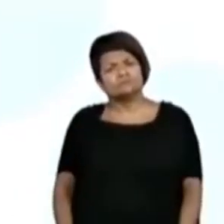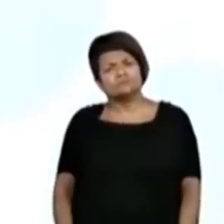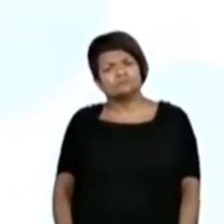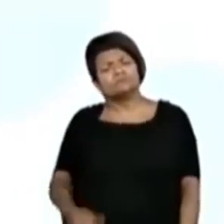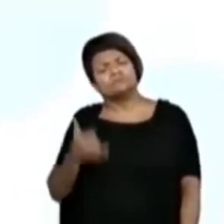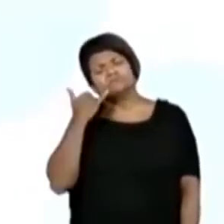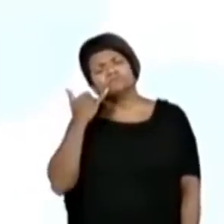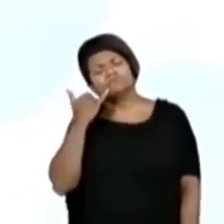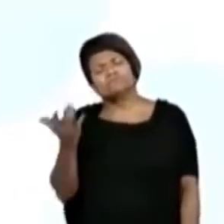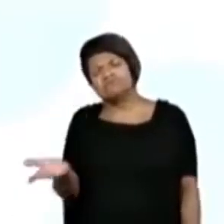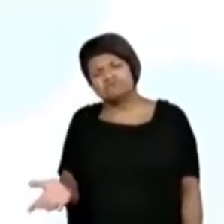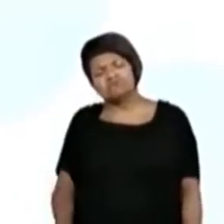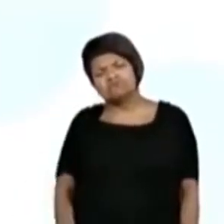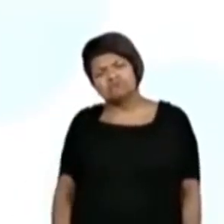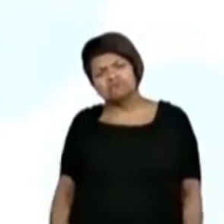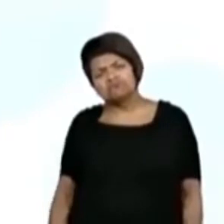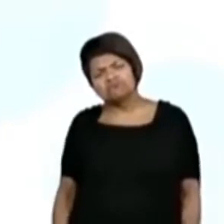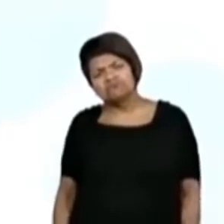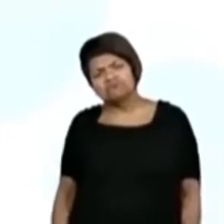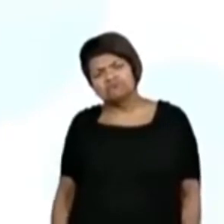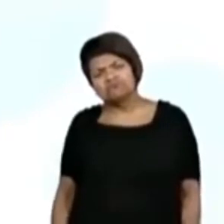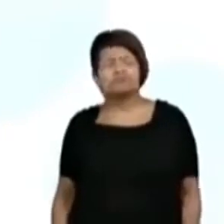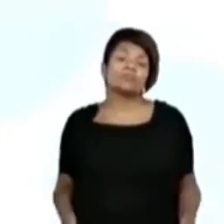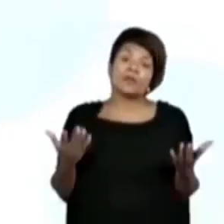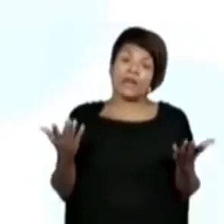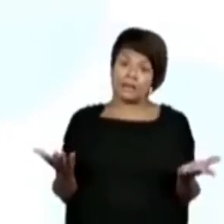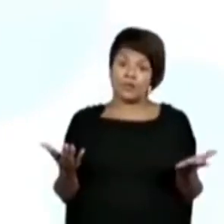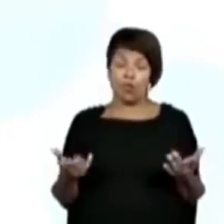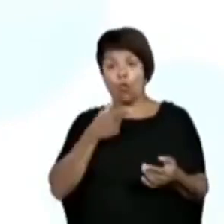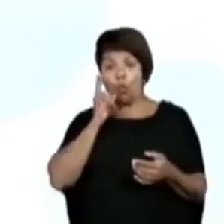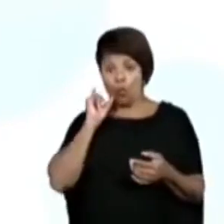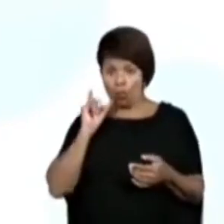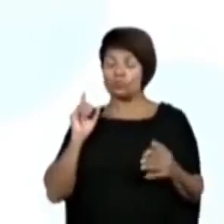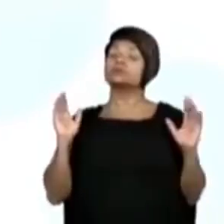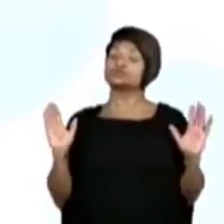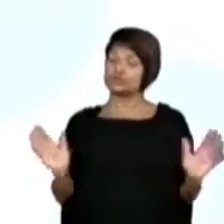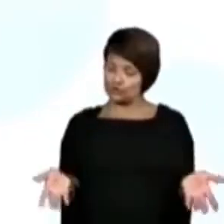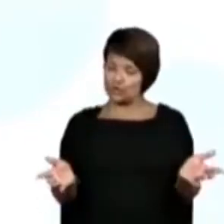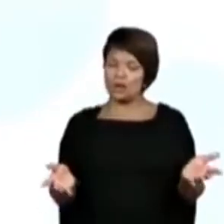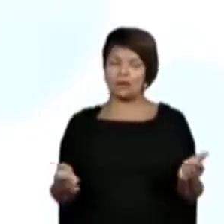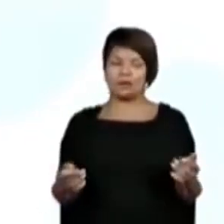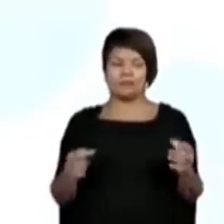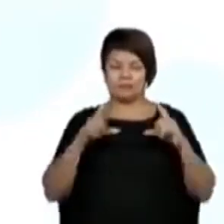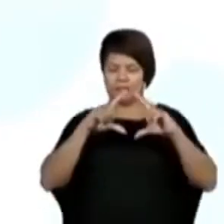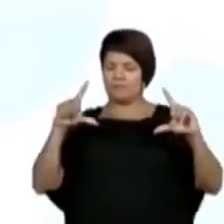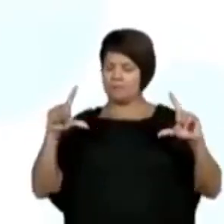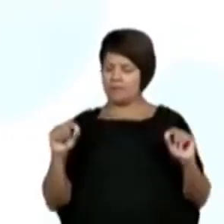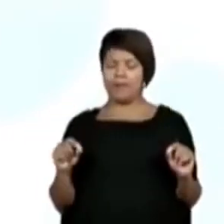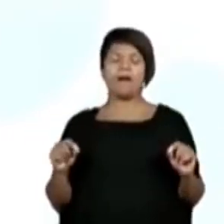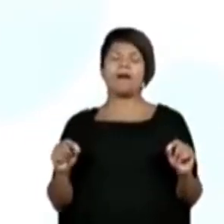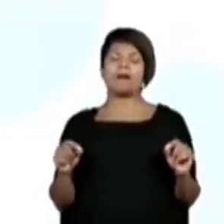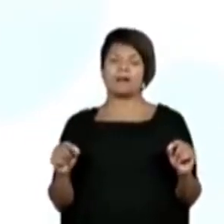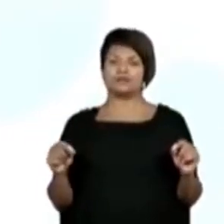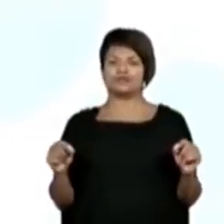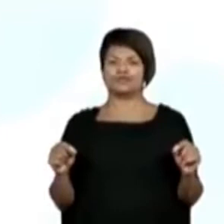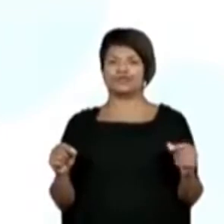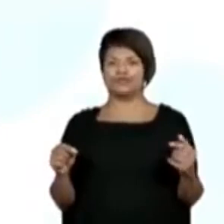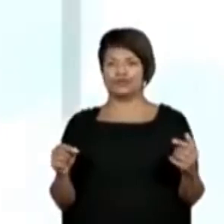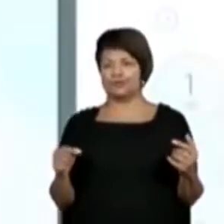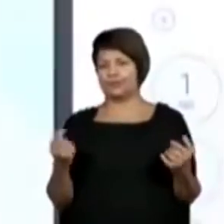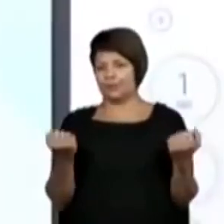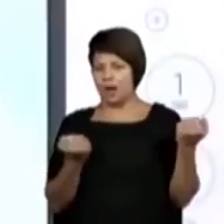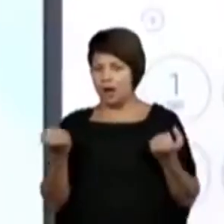de telefone? E aí? Ontem a gente falou de placas de carro, que significa identificação,